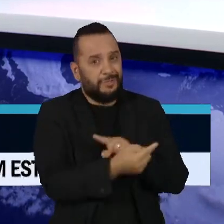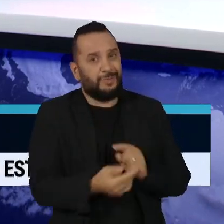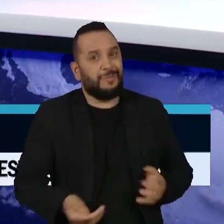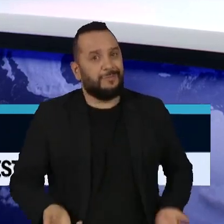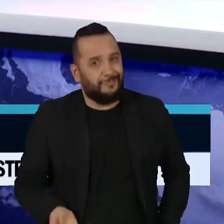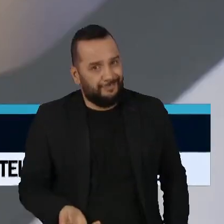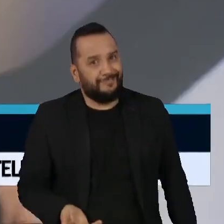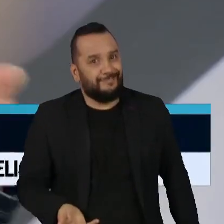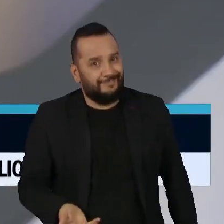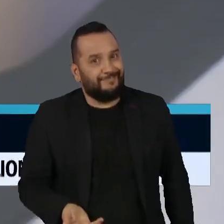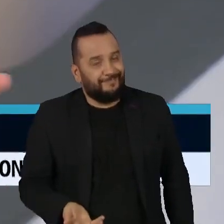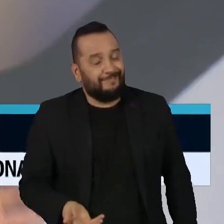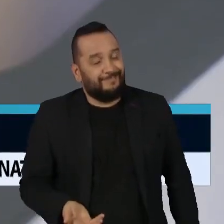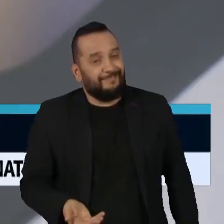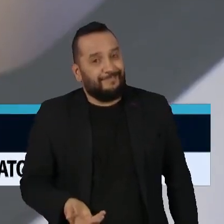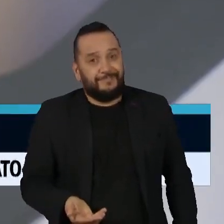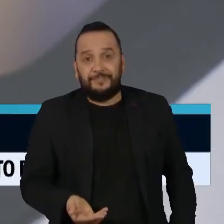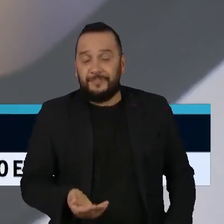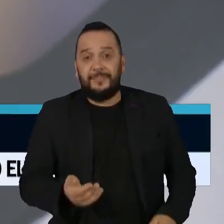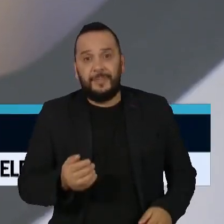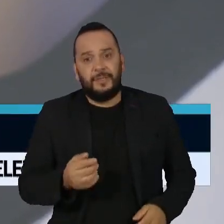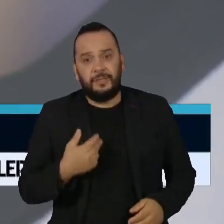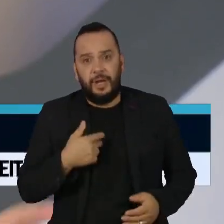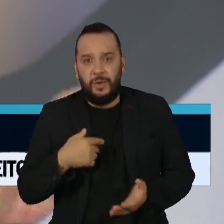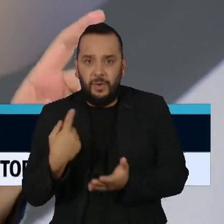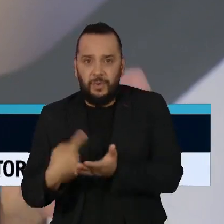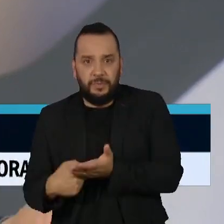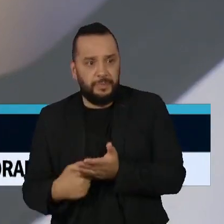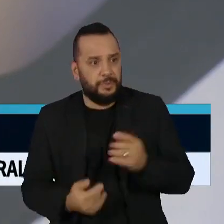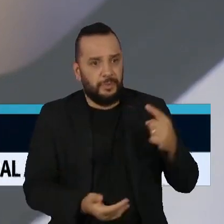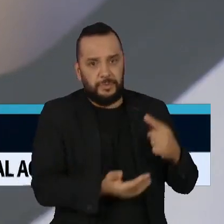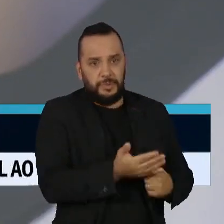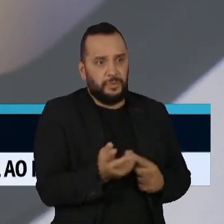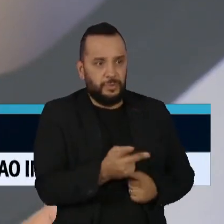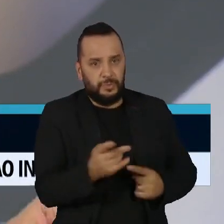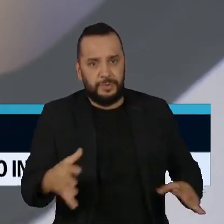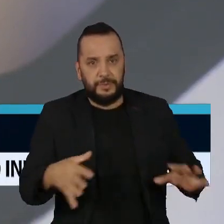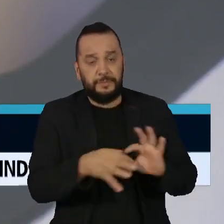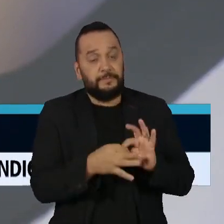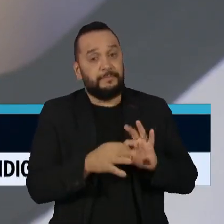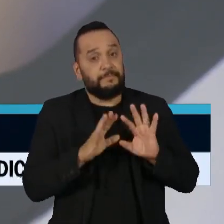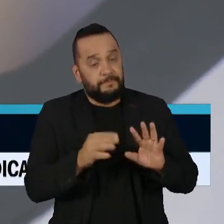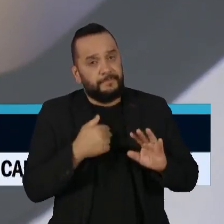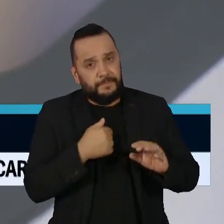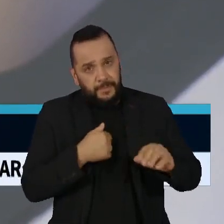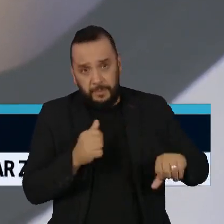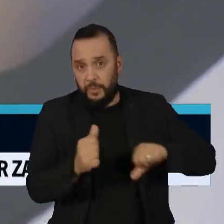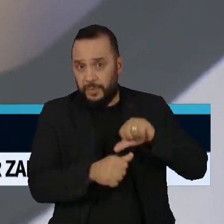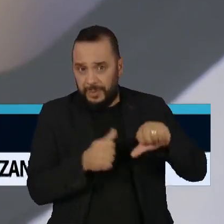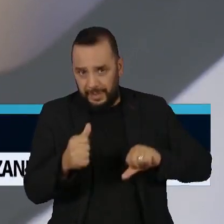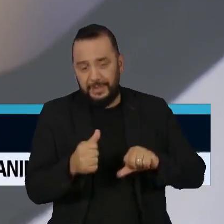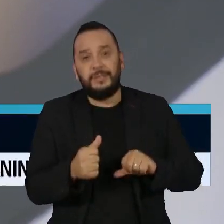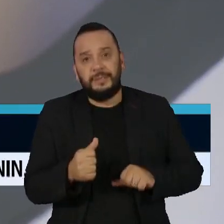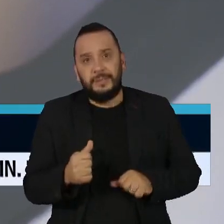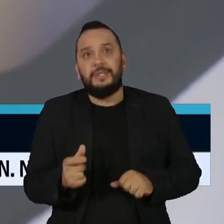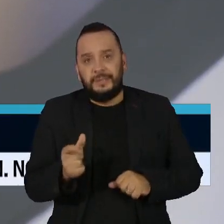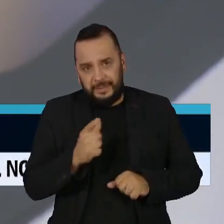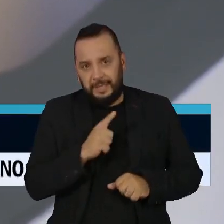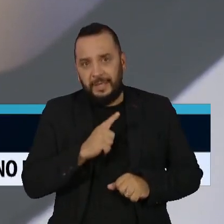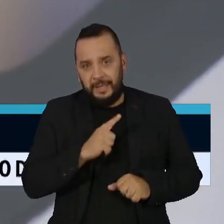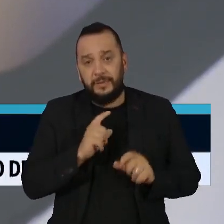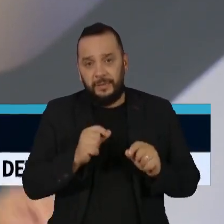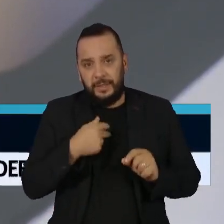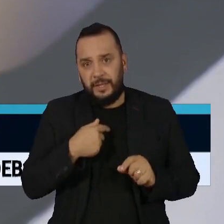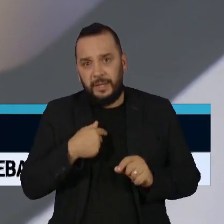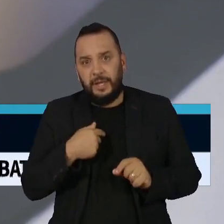de integração das duas agendas. Agora, a mudança efetivamente da origem para o destino tende a tornar inclusive o